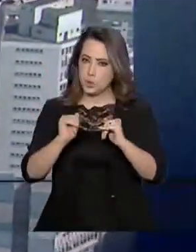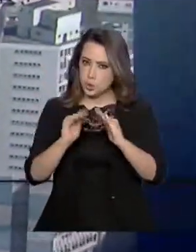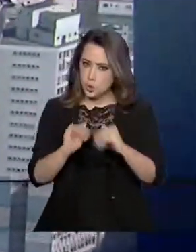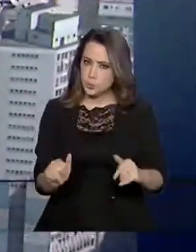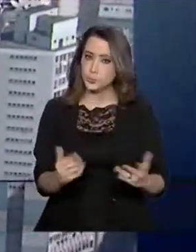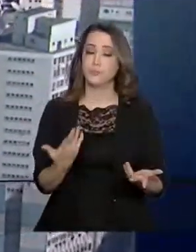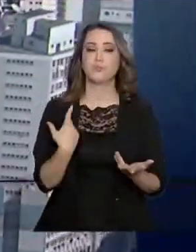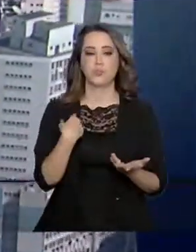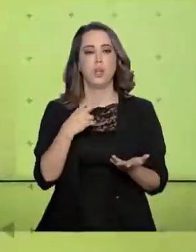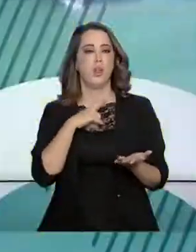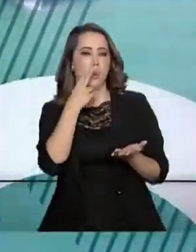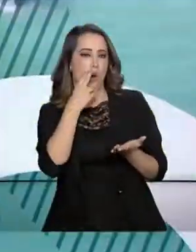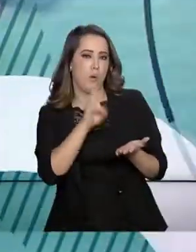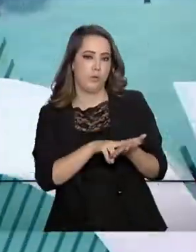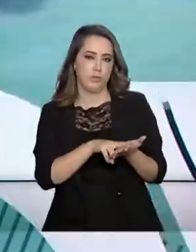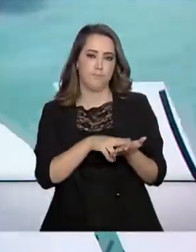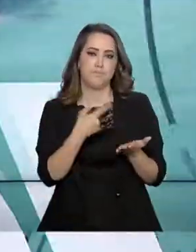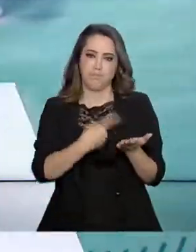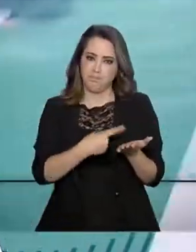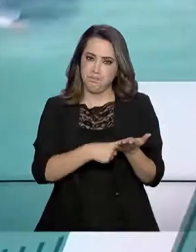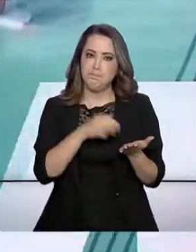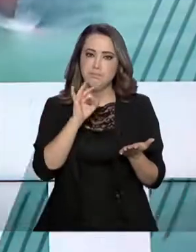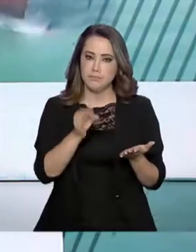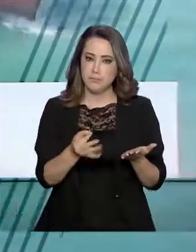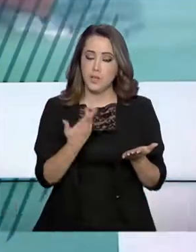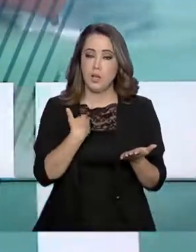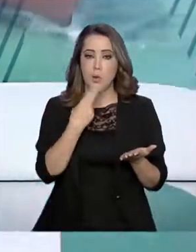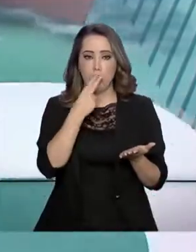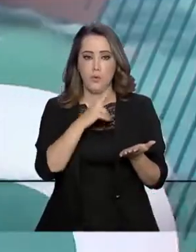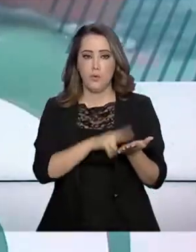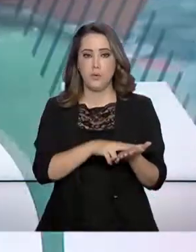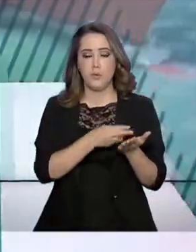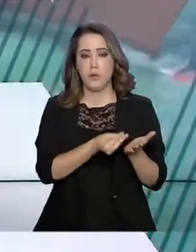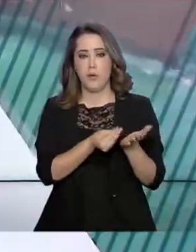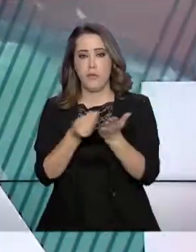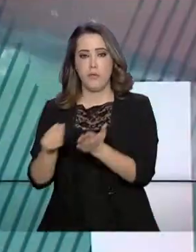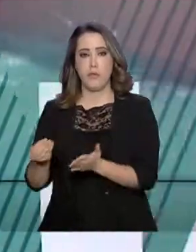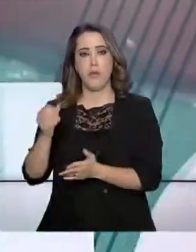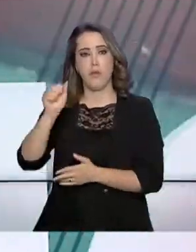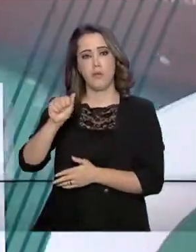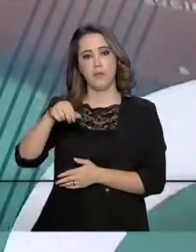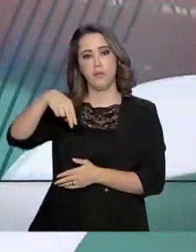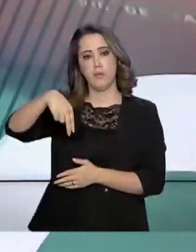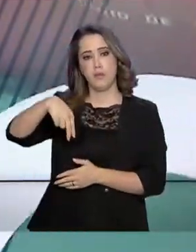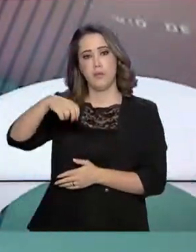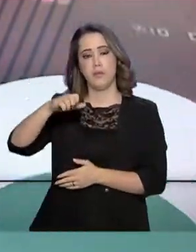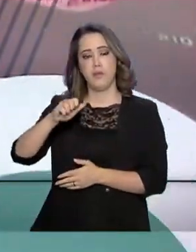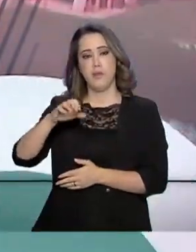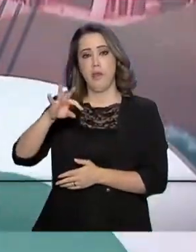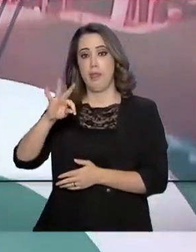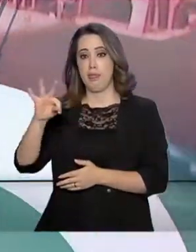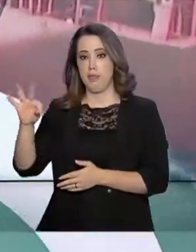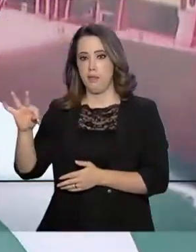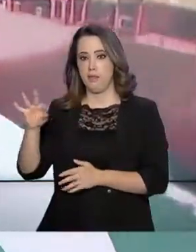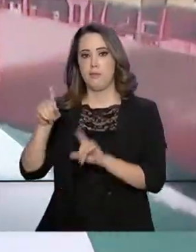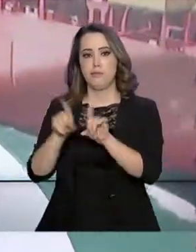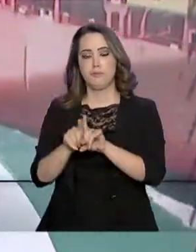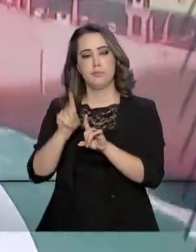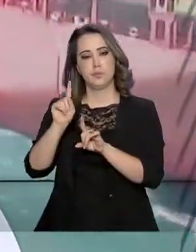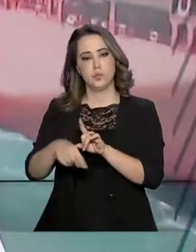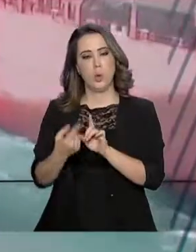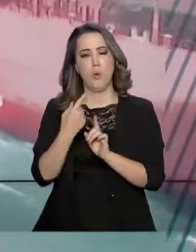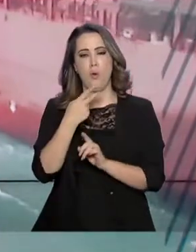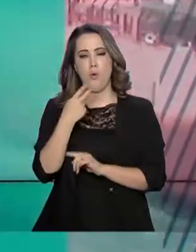-feira, confirmando a decisão. Em ofício, enviado à Agência Nacional de Transportes Terrestres, responsável pela tabela,